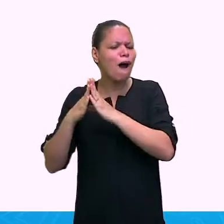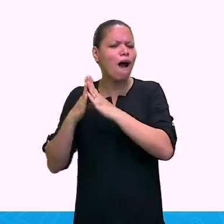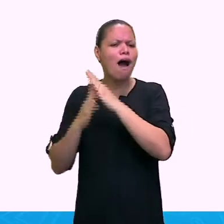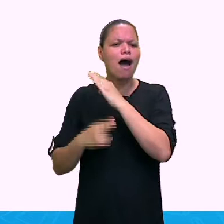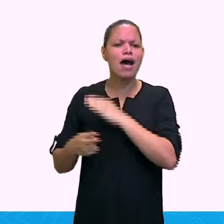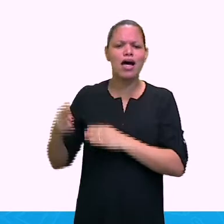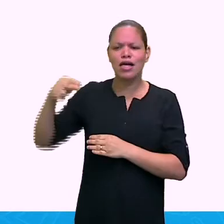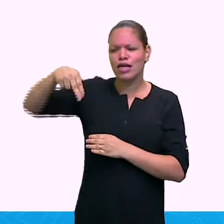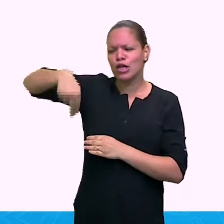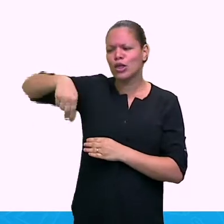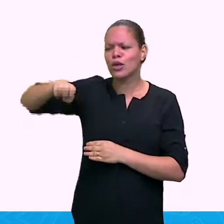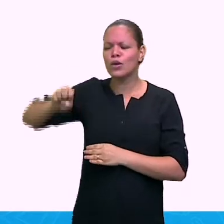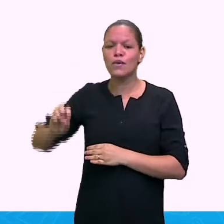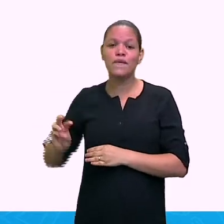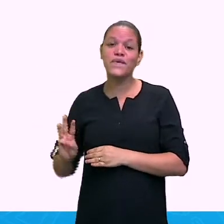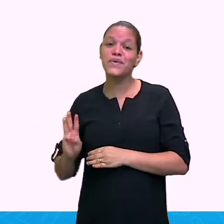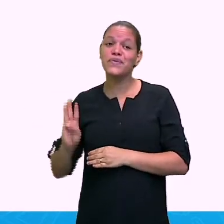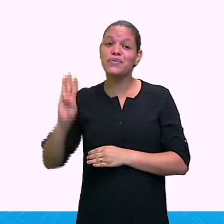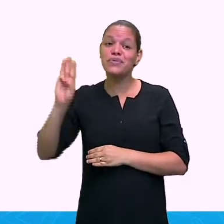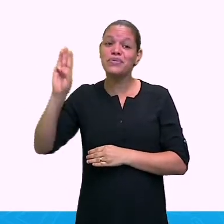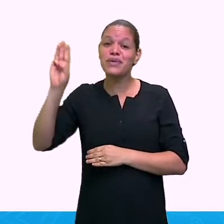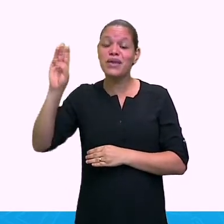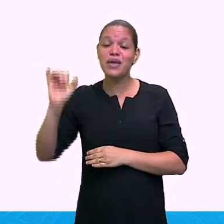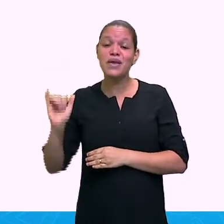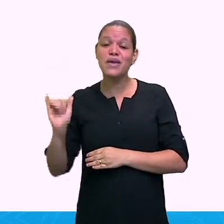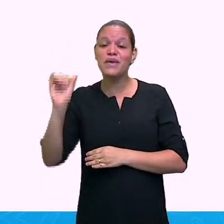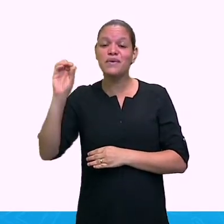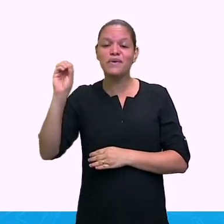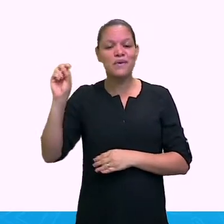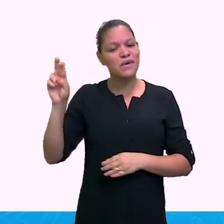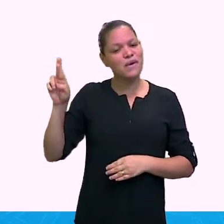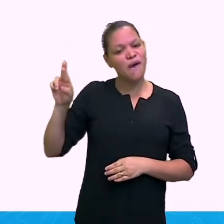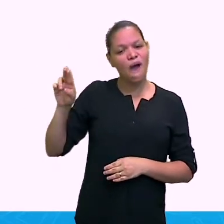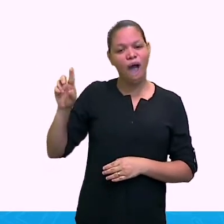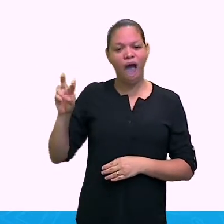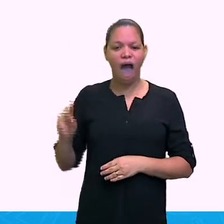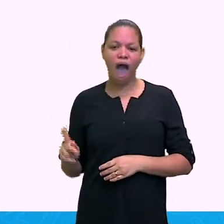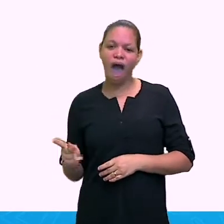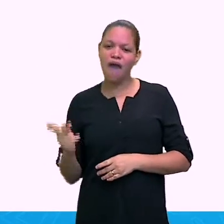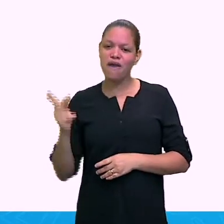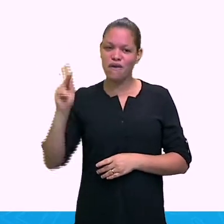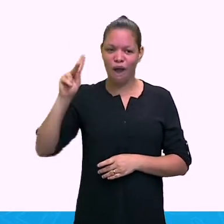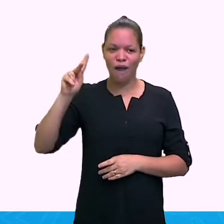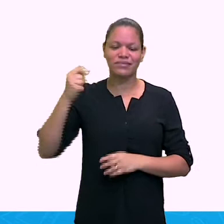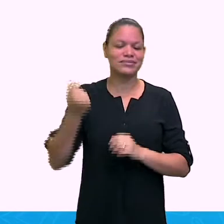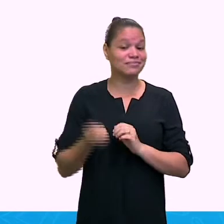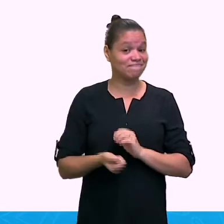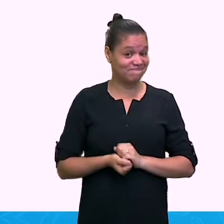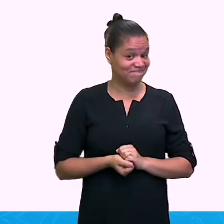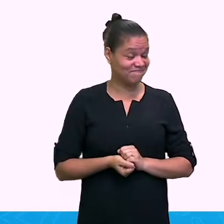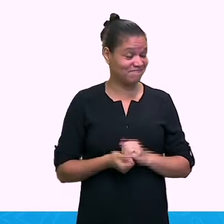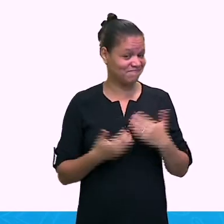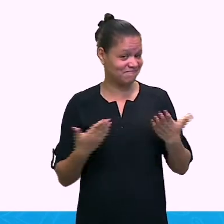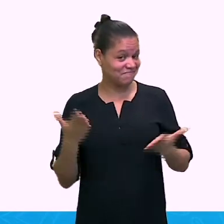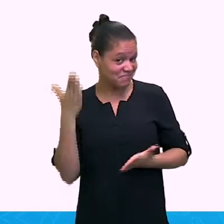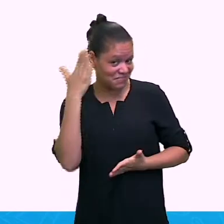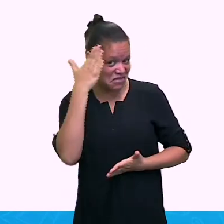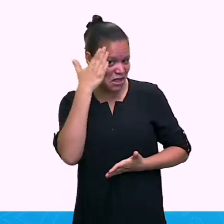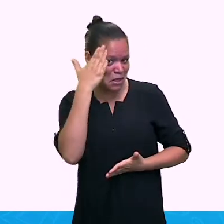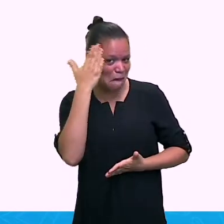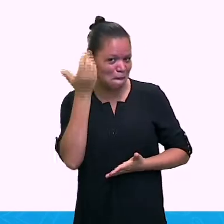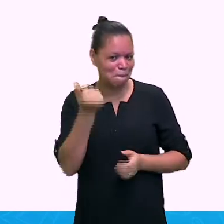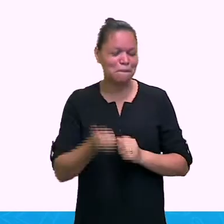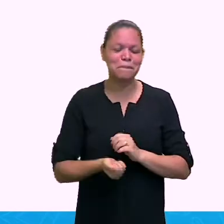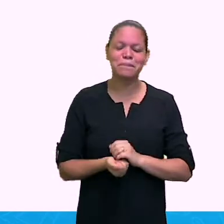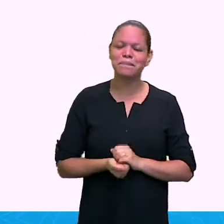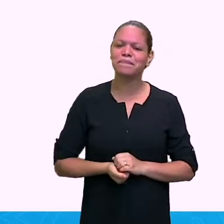né? Nova York. Então, tanto New York quanto NY, eles falam isso normalmente,